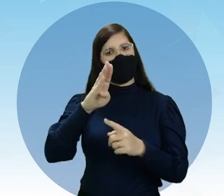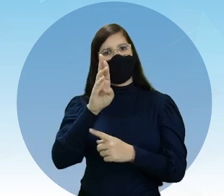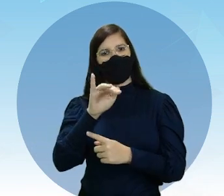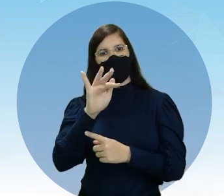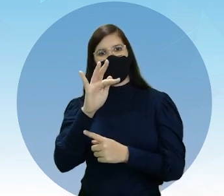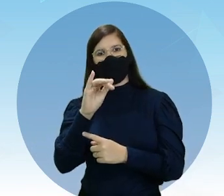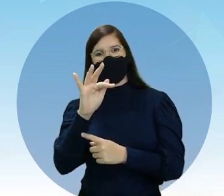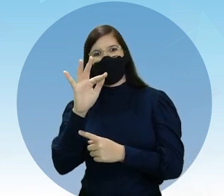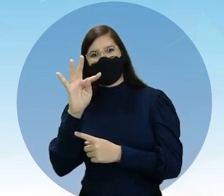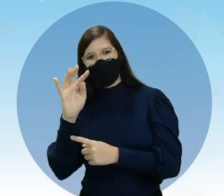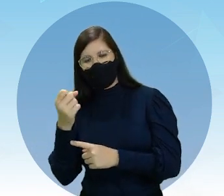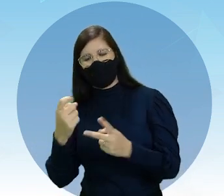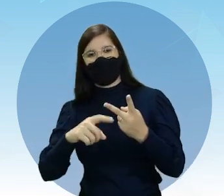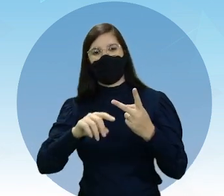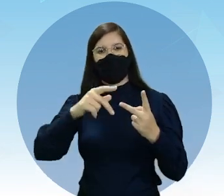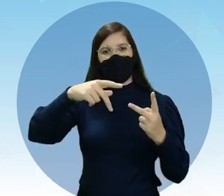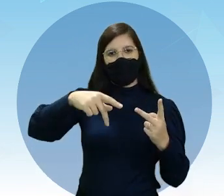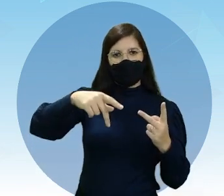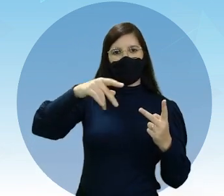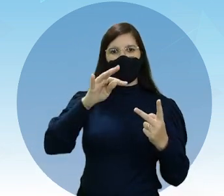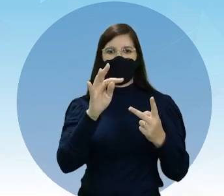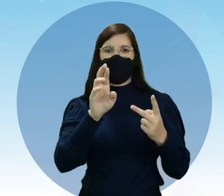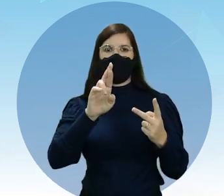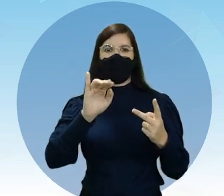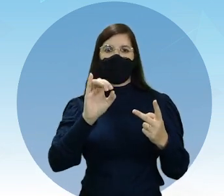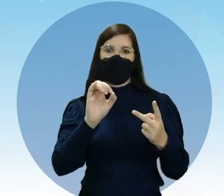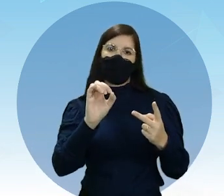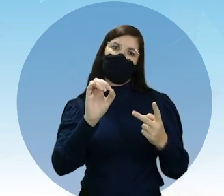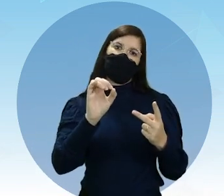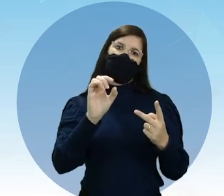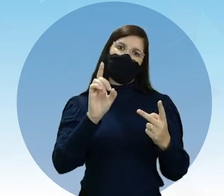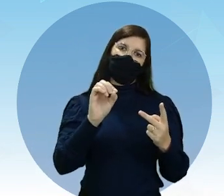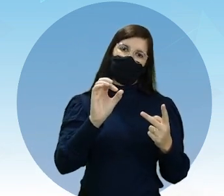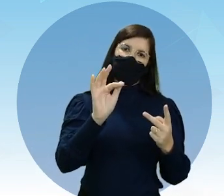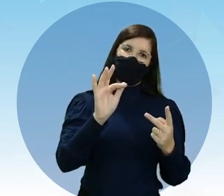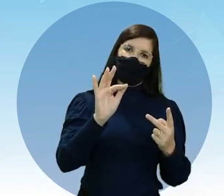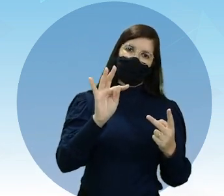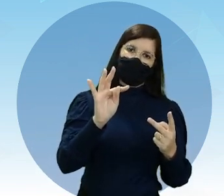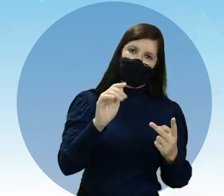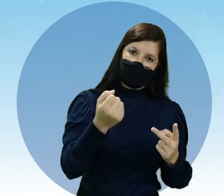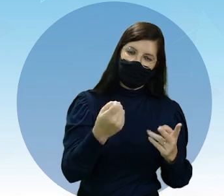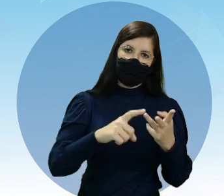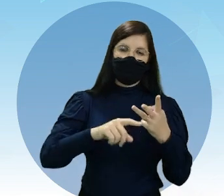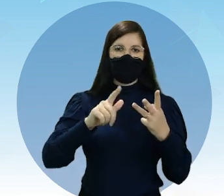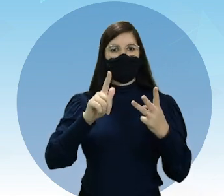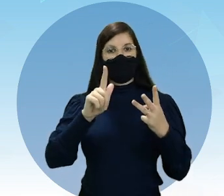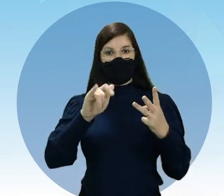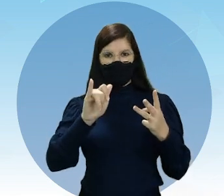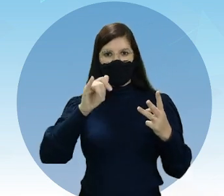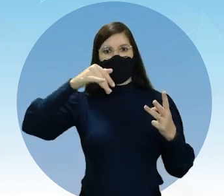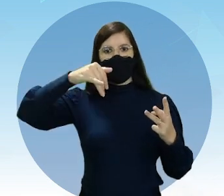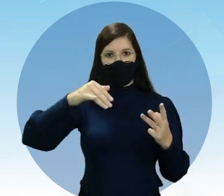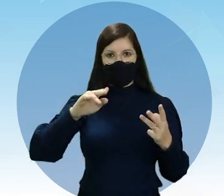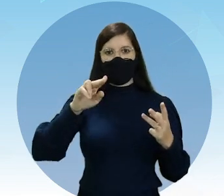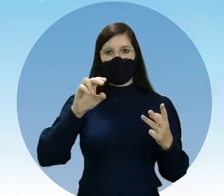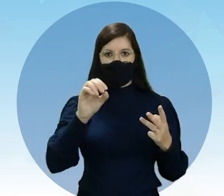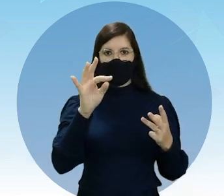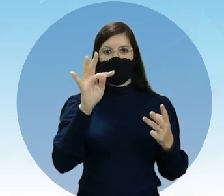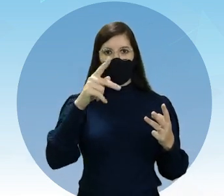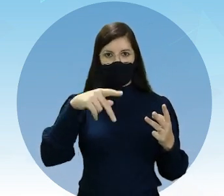Pterodófitas, as Gminospermas, que é justamente o que foi achado, que foi a